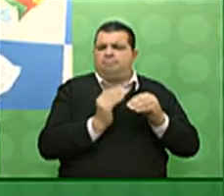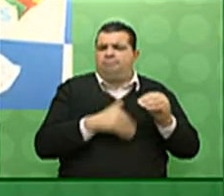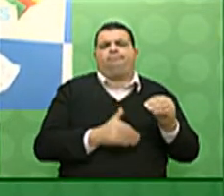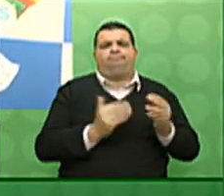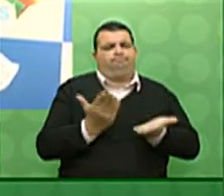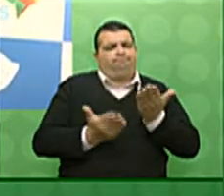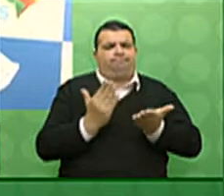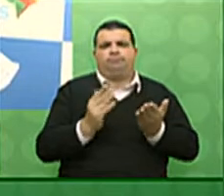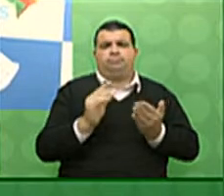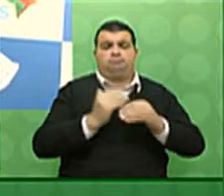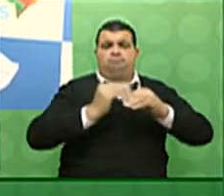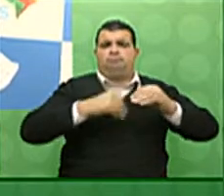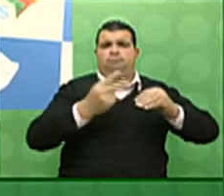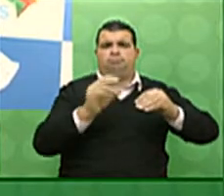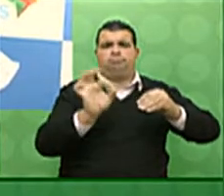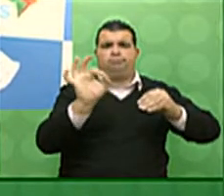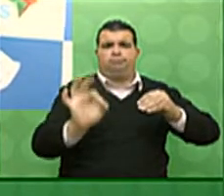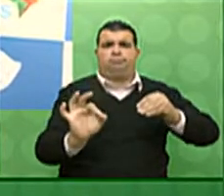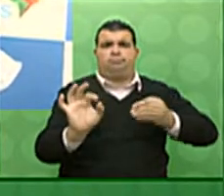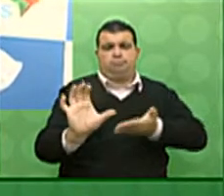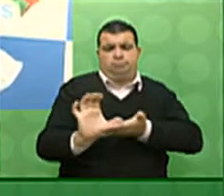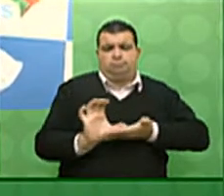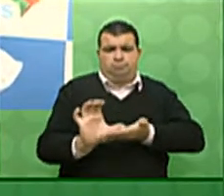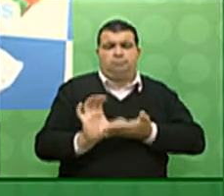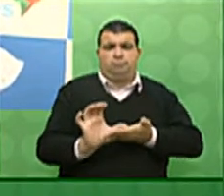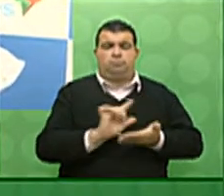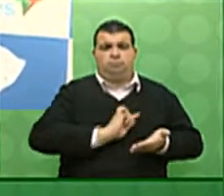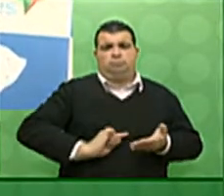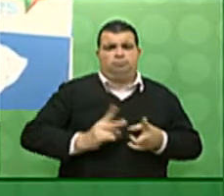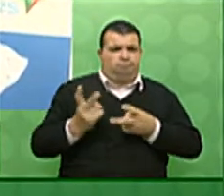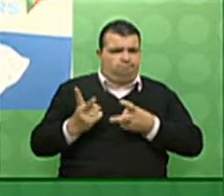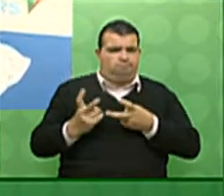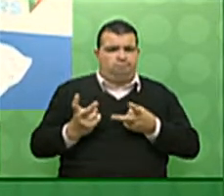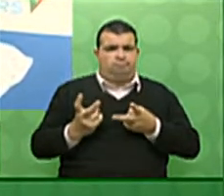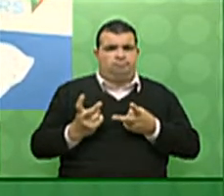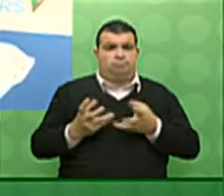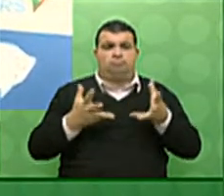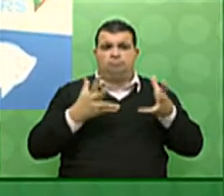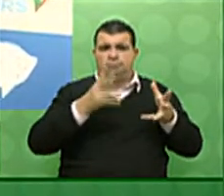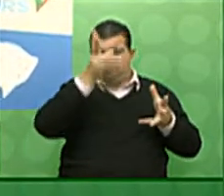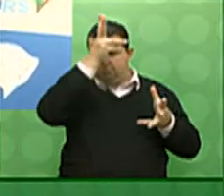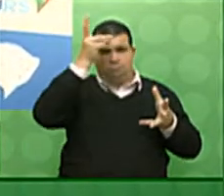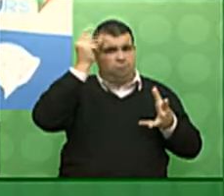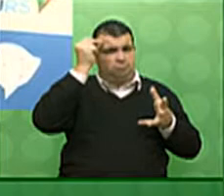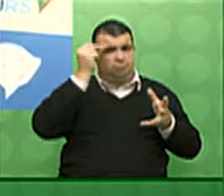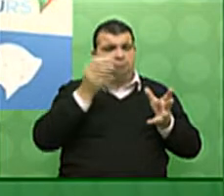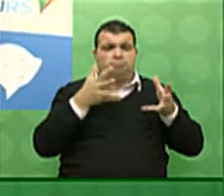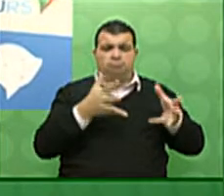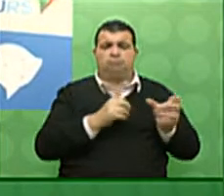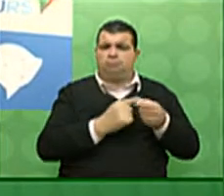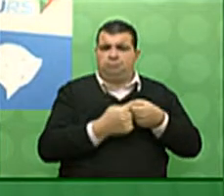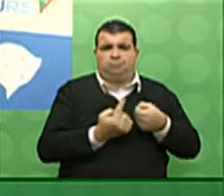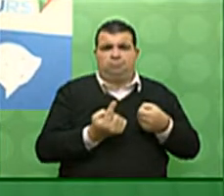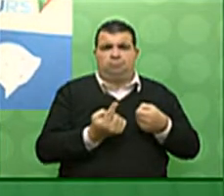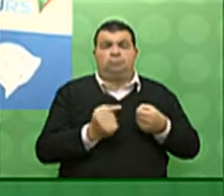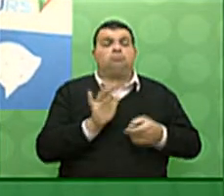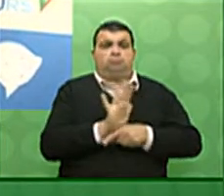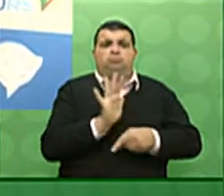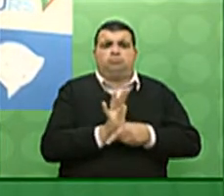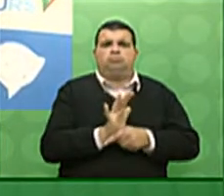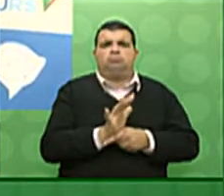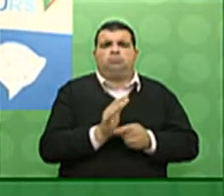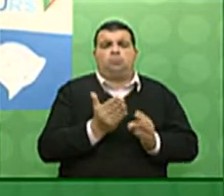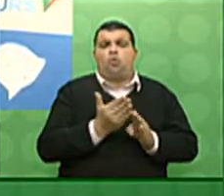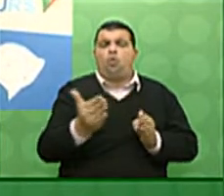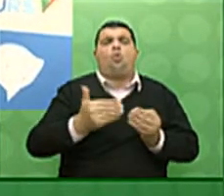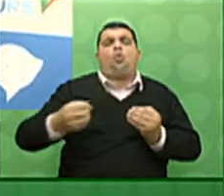das receitas da União chegam nos municípios. Nós viemos ao longo do tempo defendendo uma descentralização dos recursos e um